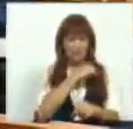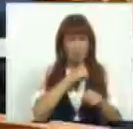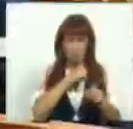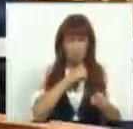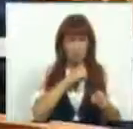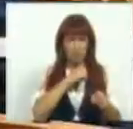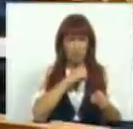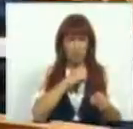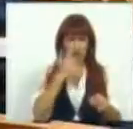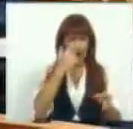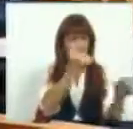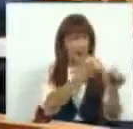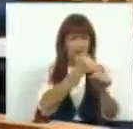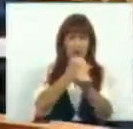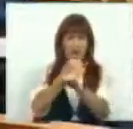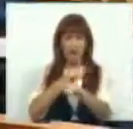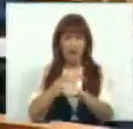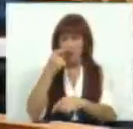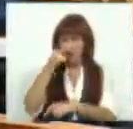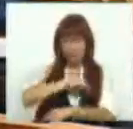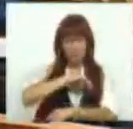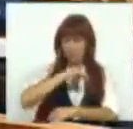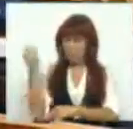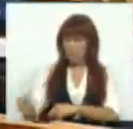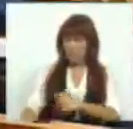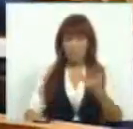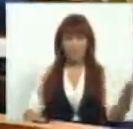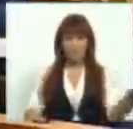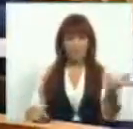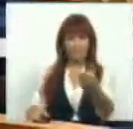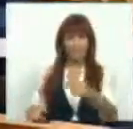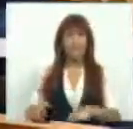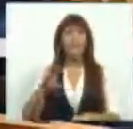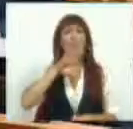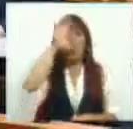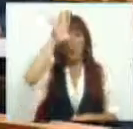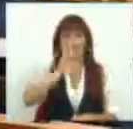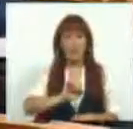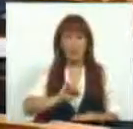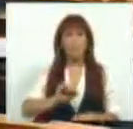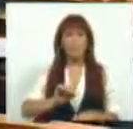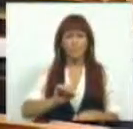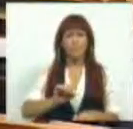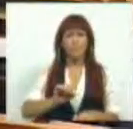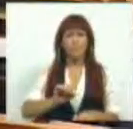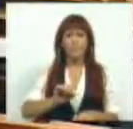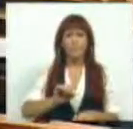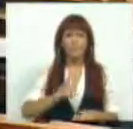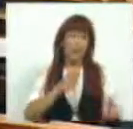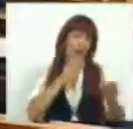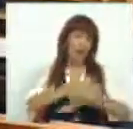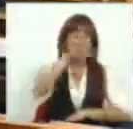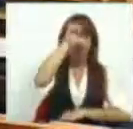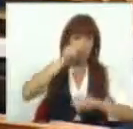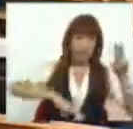aos trabalhadores, aos pensionistas, o Governo, pelo Ministério das